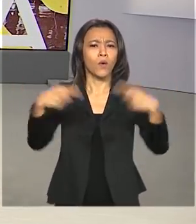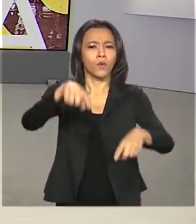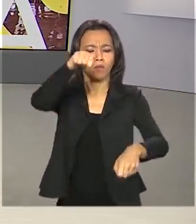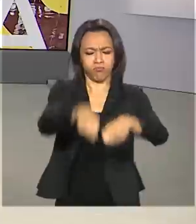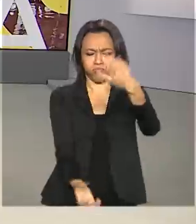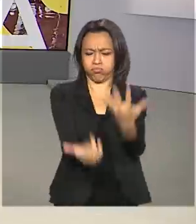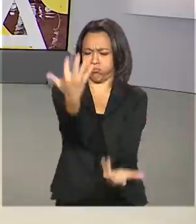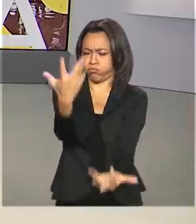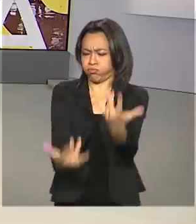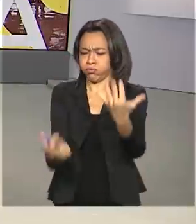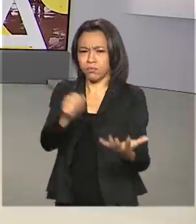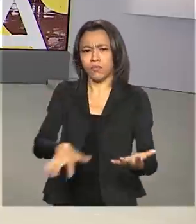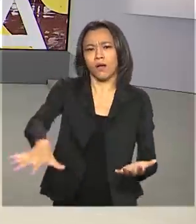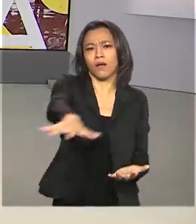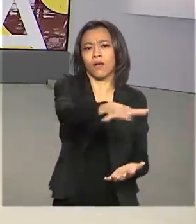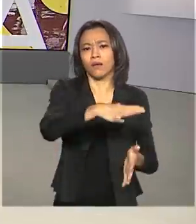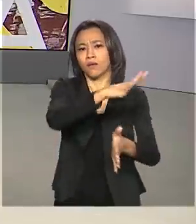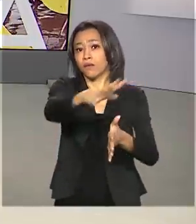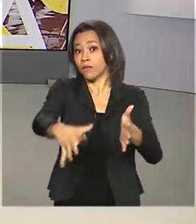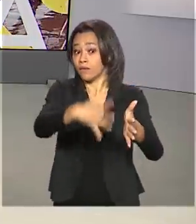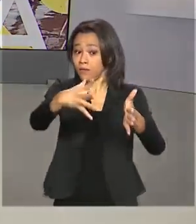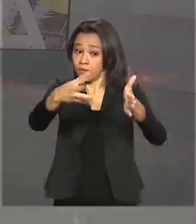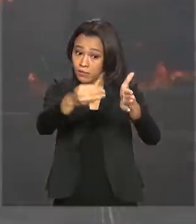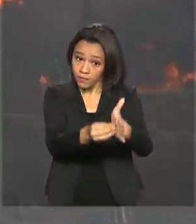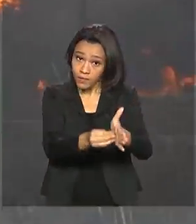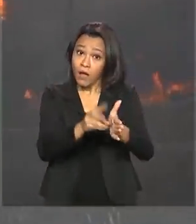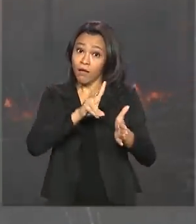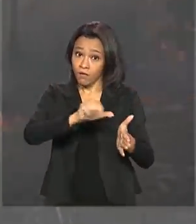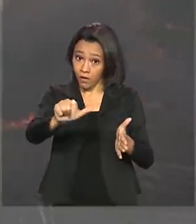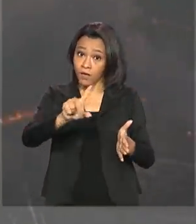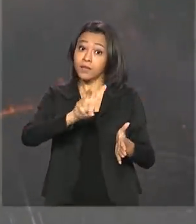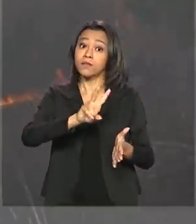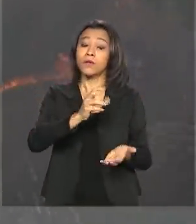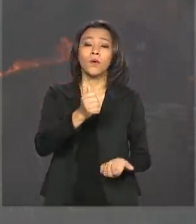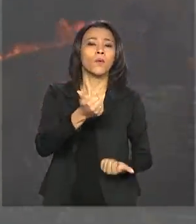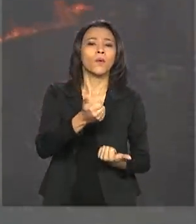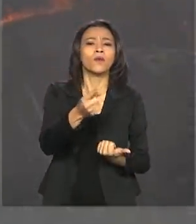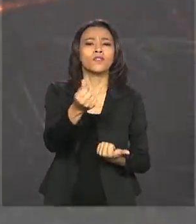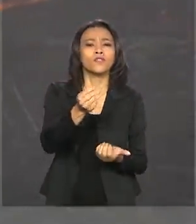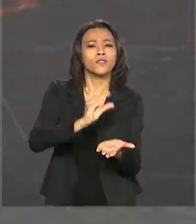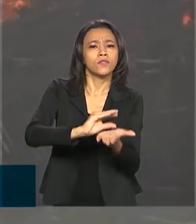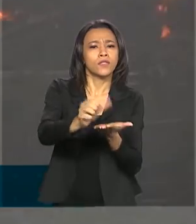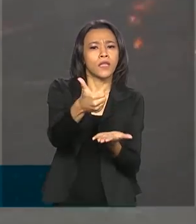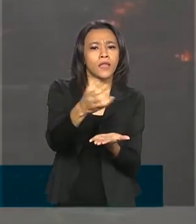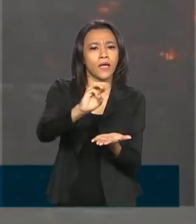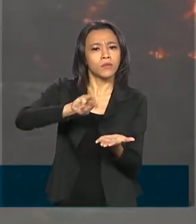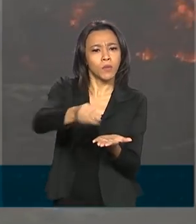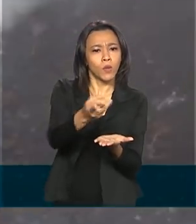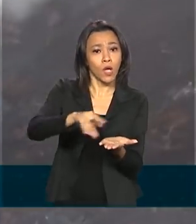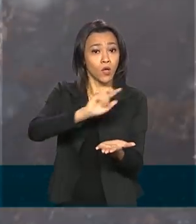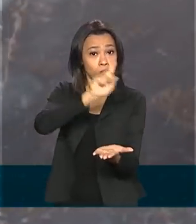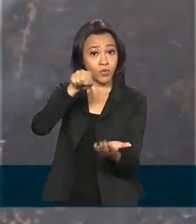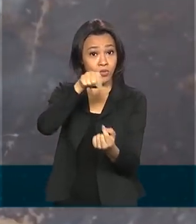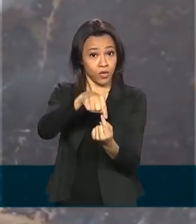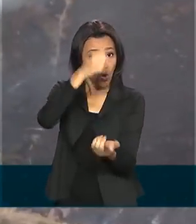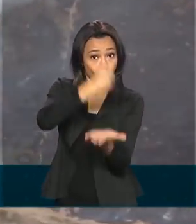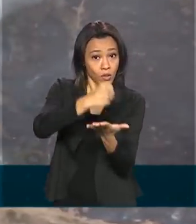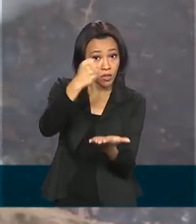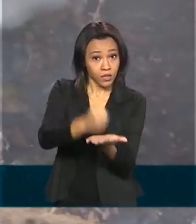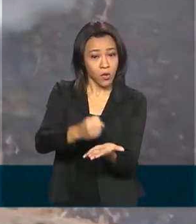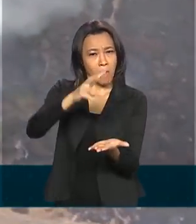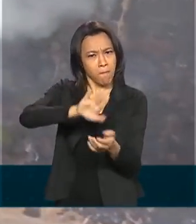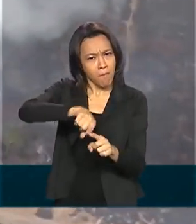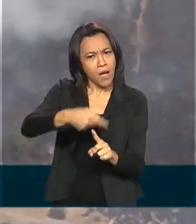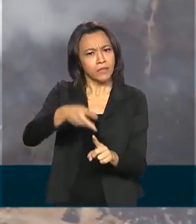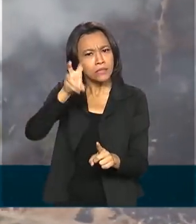os incêndios florestais na Amazônia Legal. Vão ser liberados 10 milhões de reais para a contratação de mais cinco aeronaves